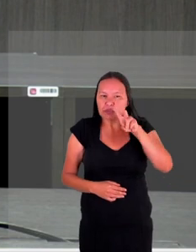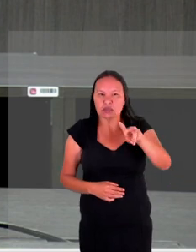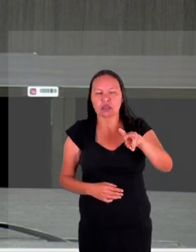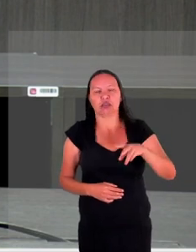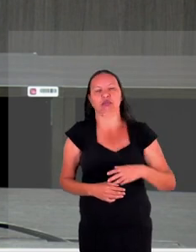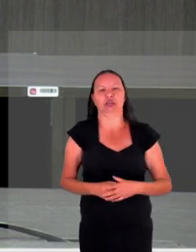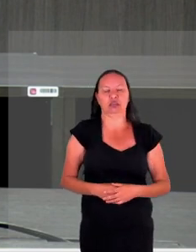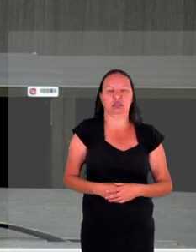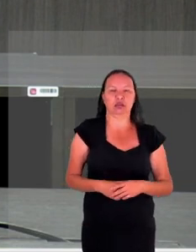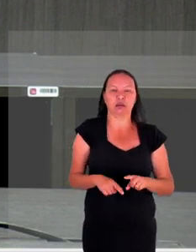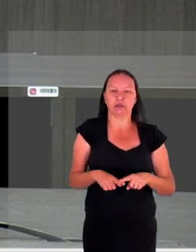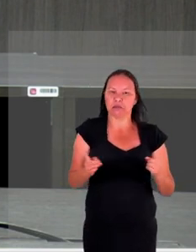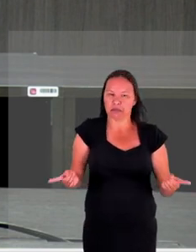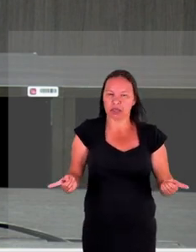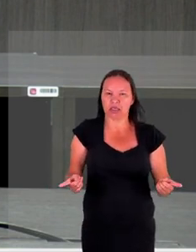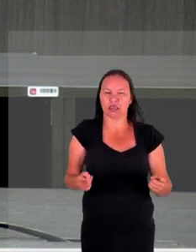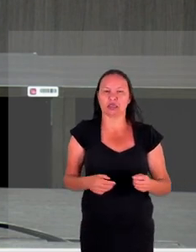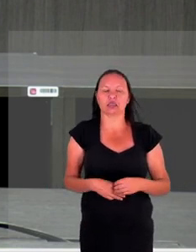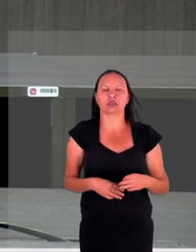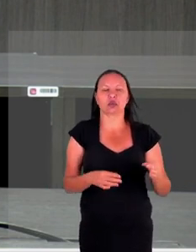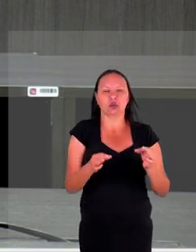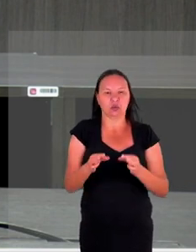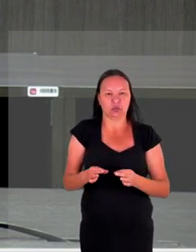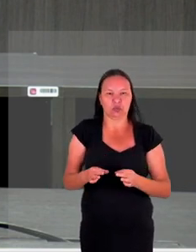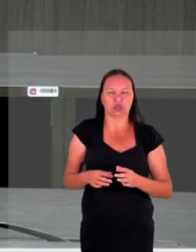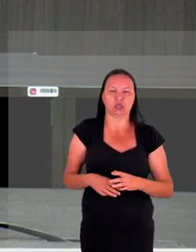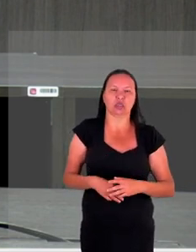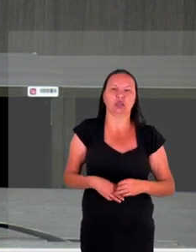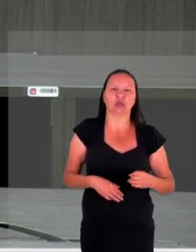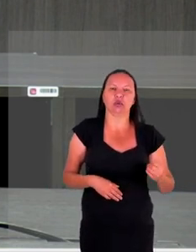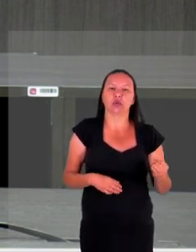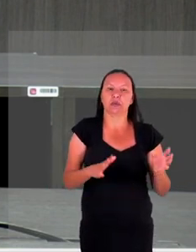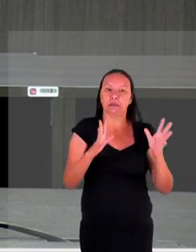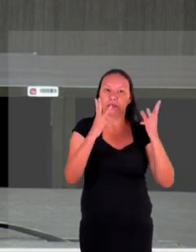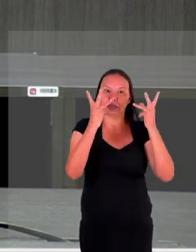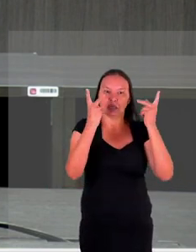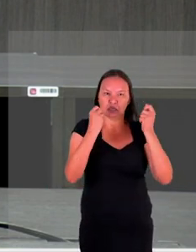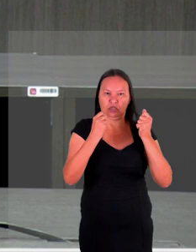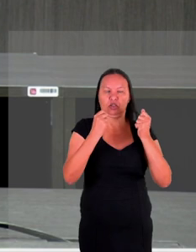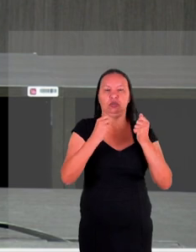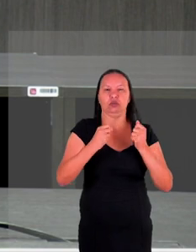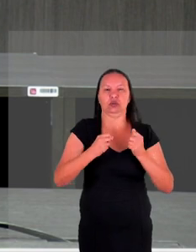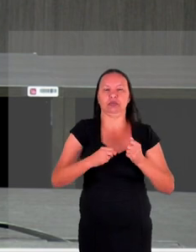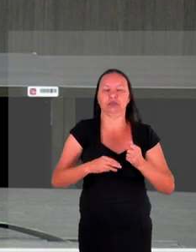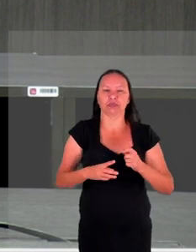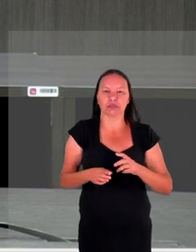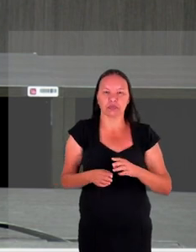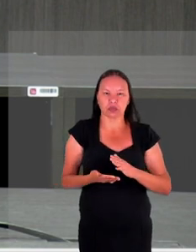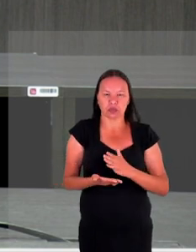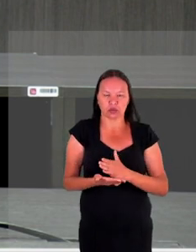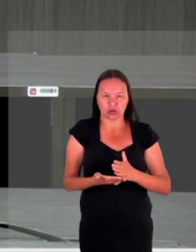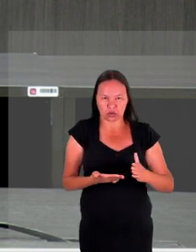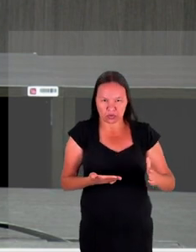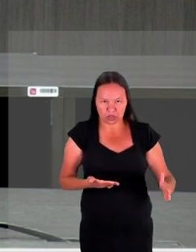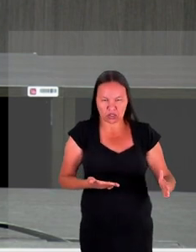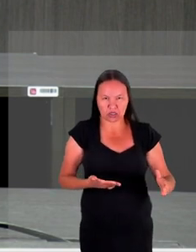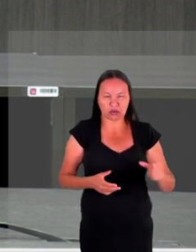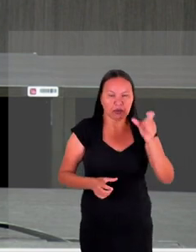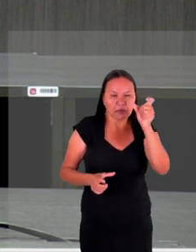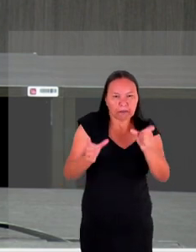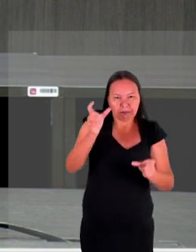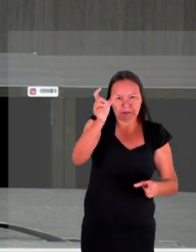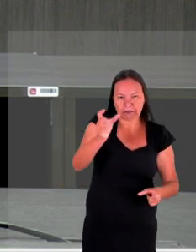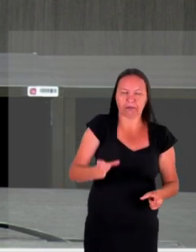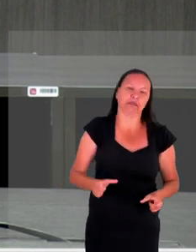essa mais uma vez como você colocou brilhantemente esse esse recorte de tipos de vítimas e